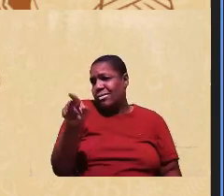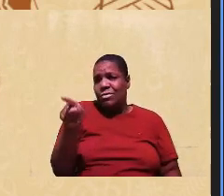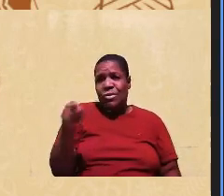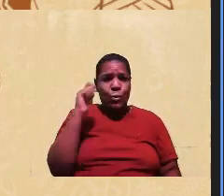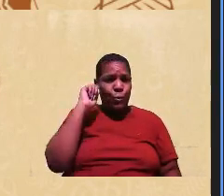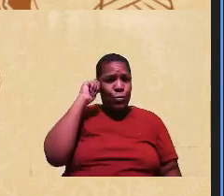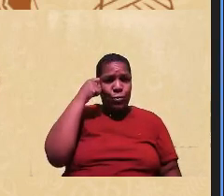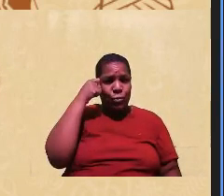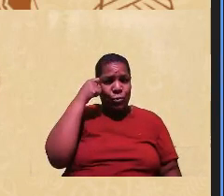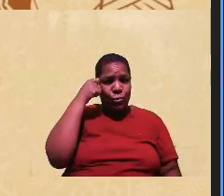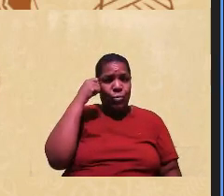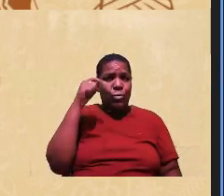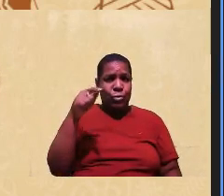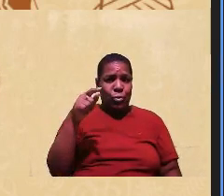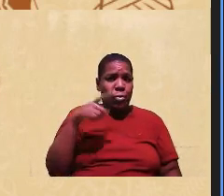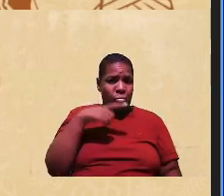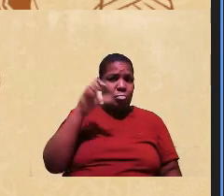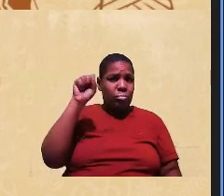de alto status, sobretudo.